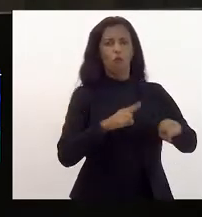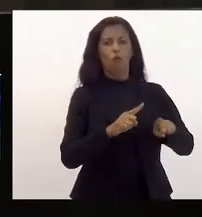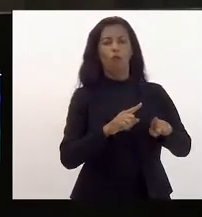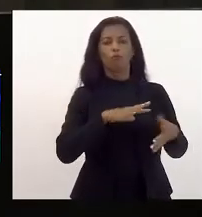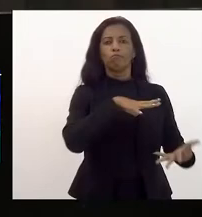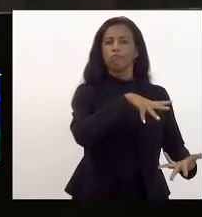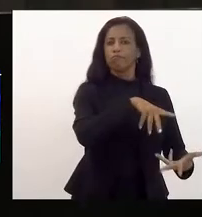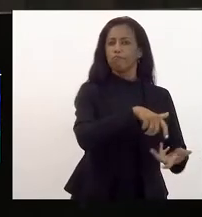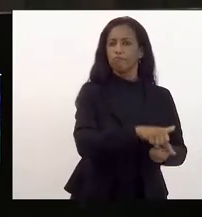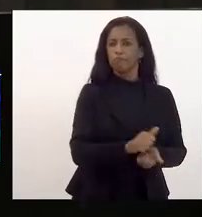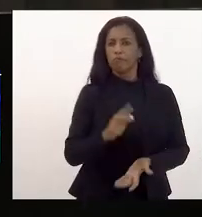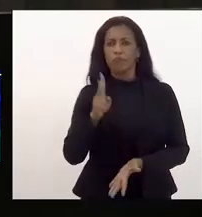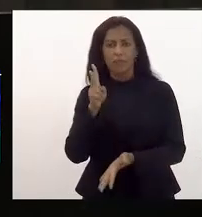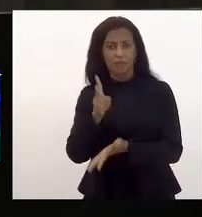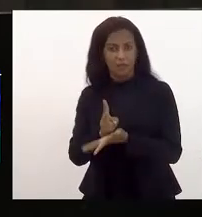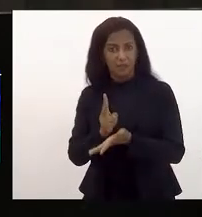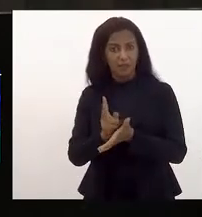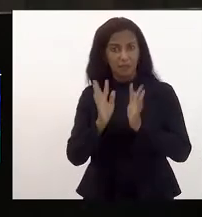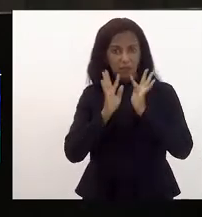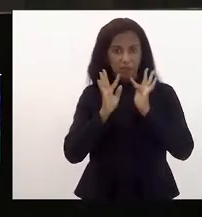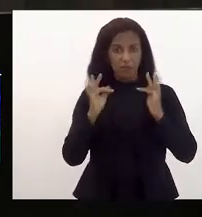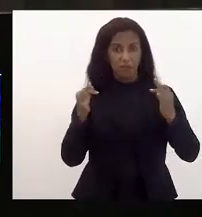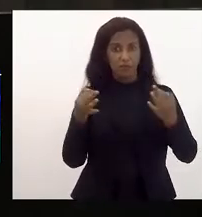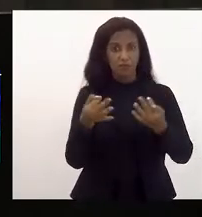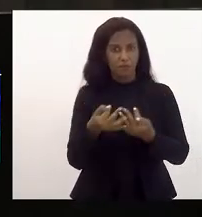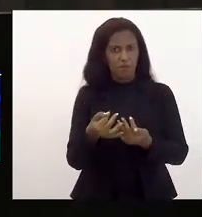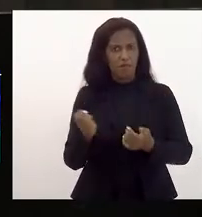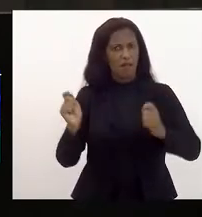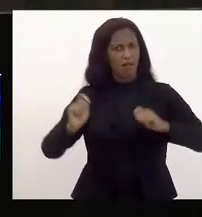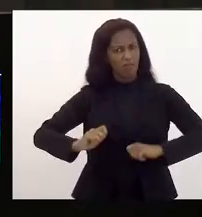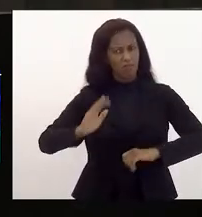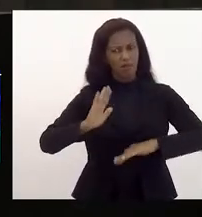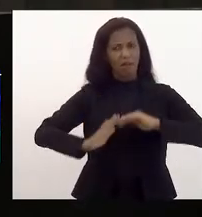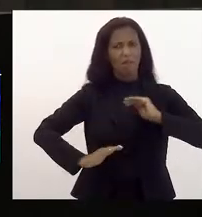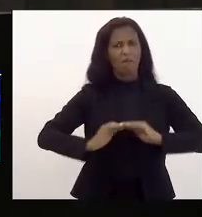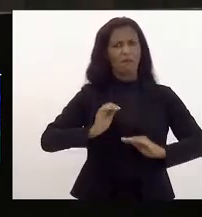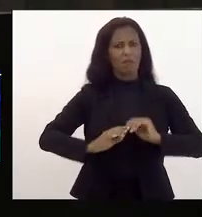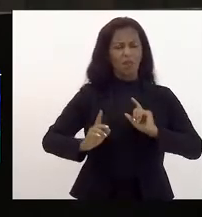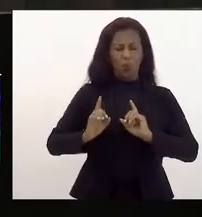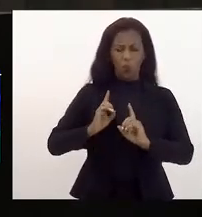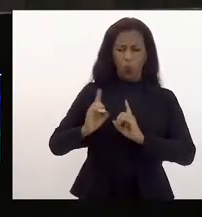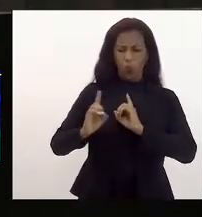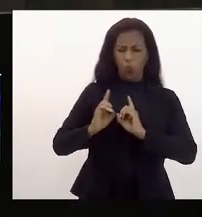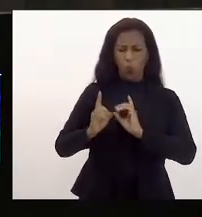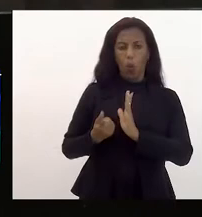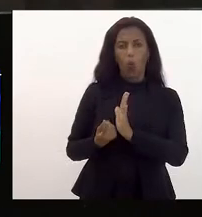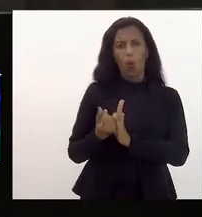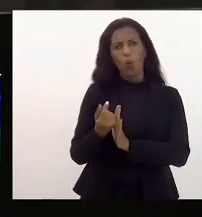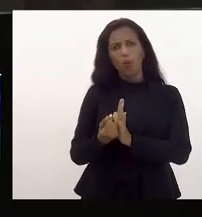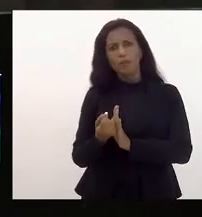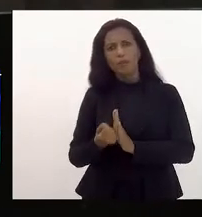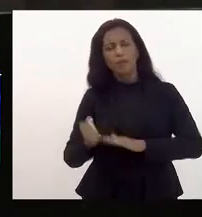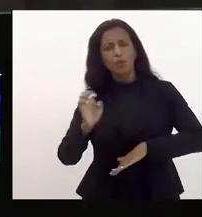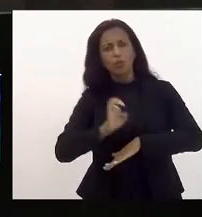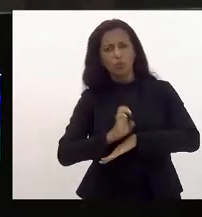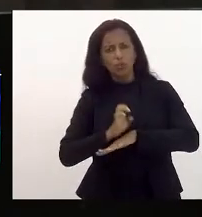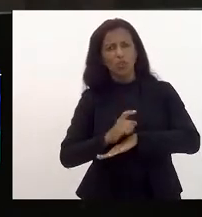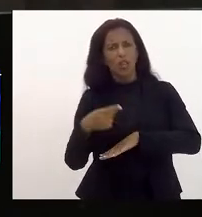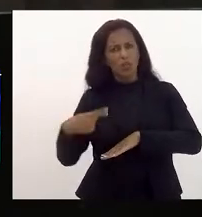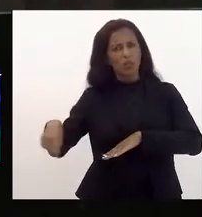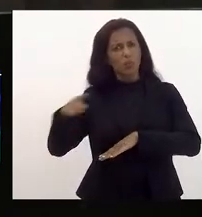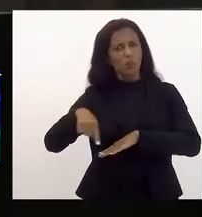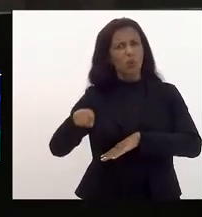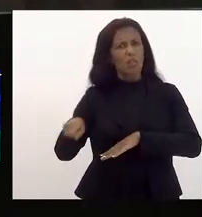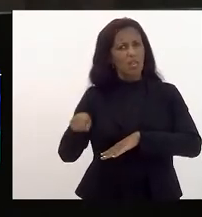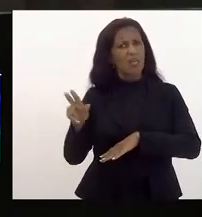essa mesma família, ela tem plena capacidade de debater o orçamento do Estado, porque são eles os usuários